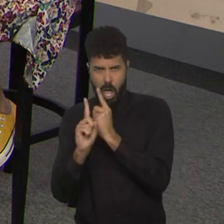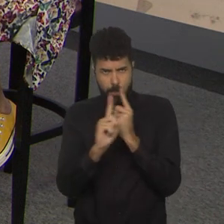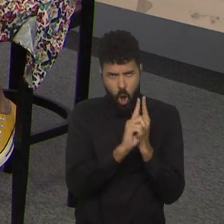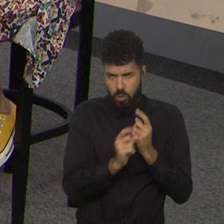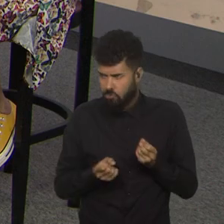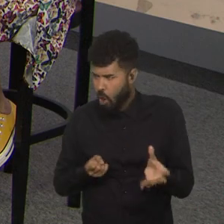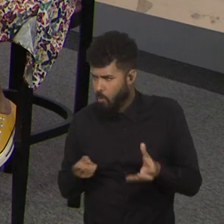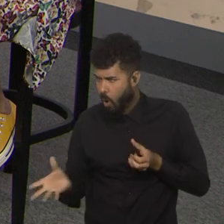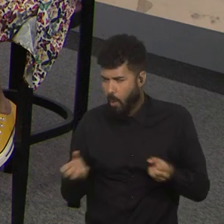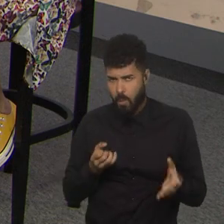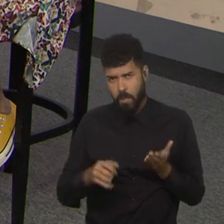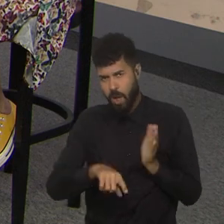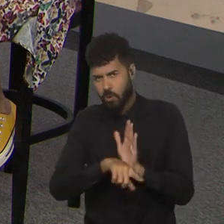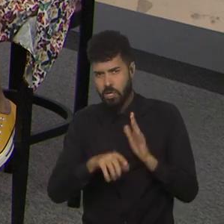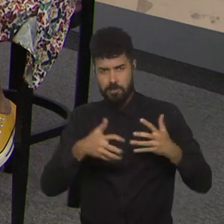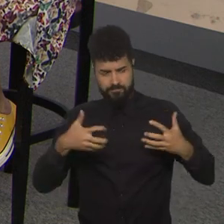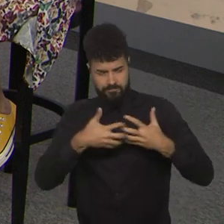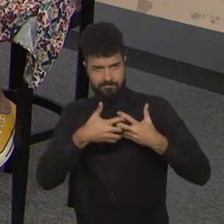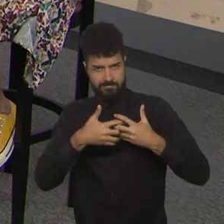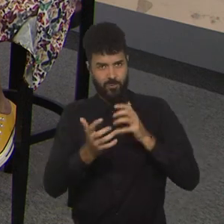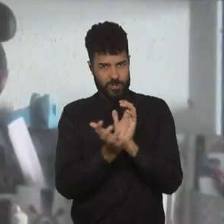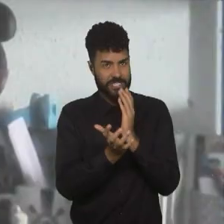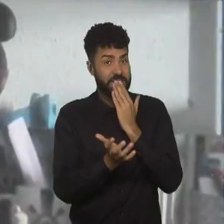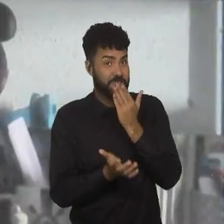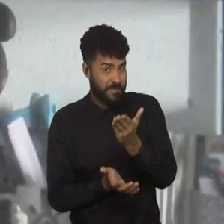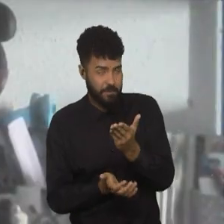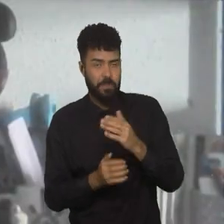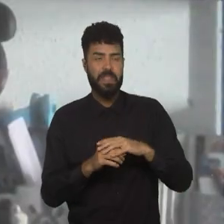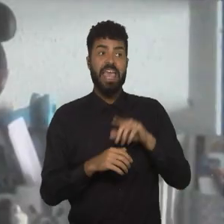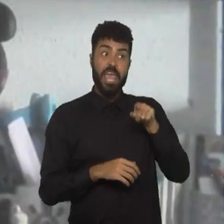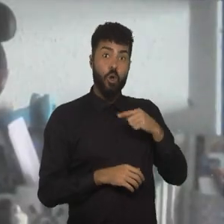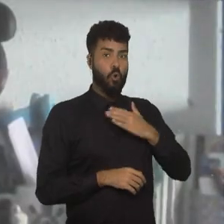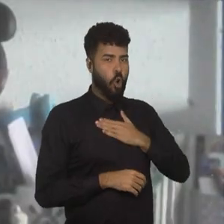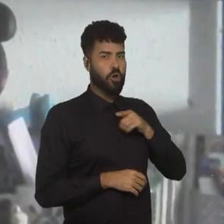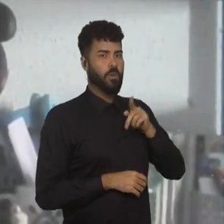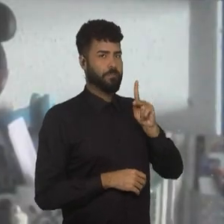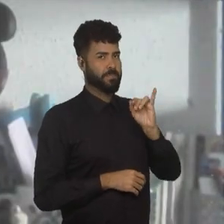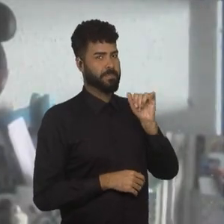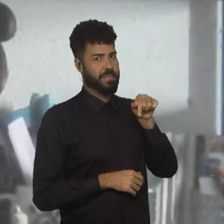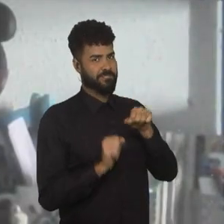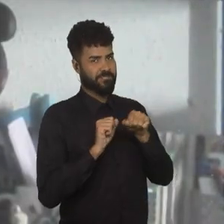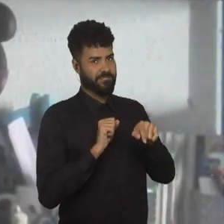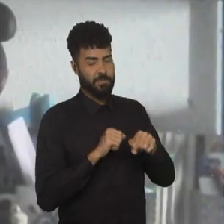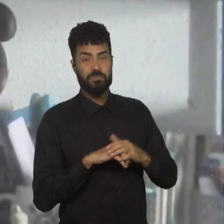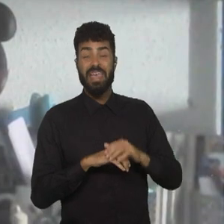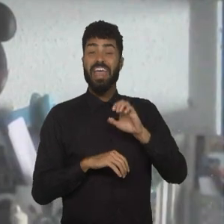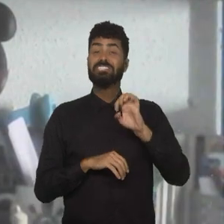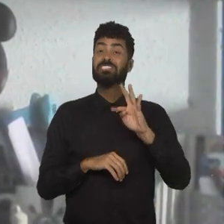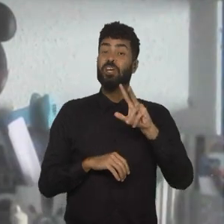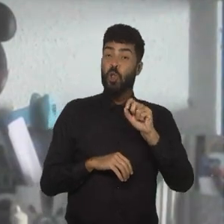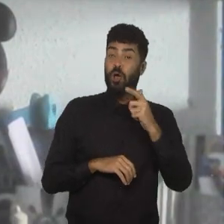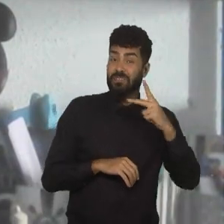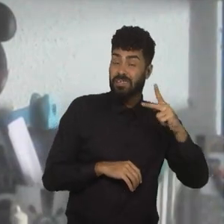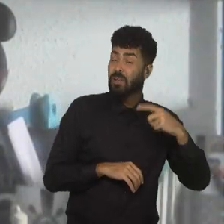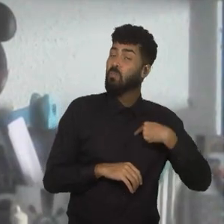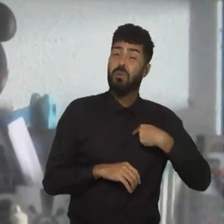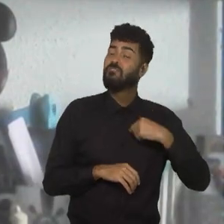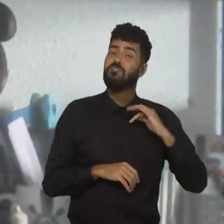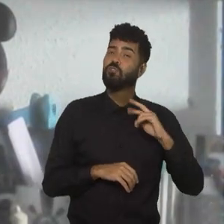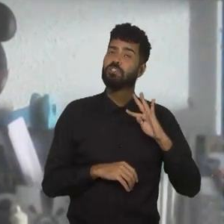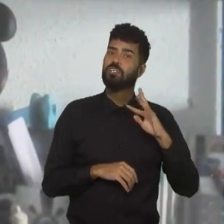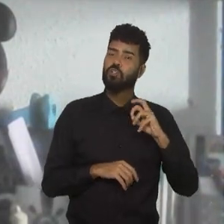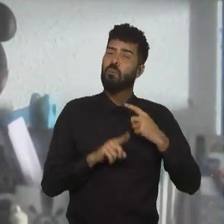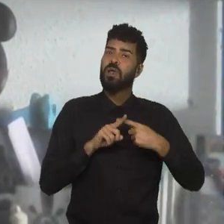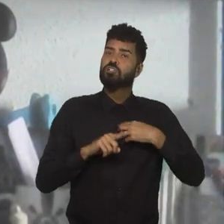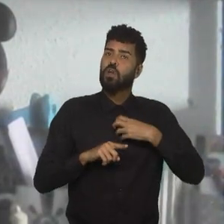se ajuda, é um time ajustado, então, isso da pia eu gosto muito, o estilo dela não é o meu favorito, porque eu acho que ela é